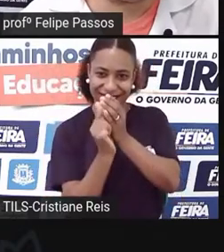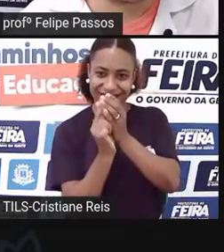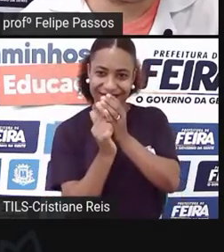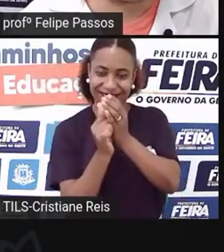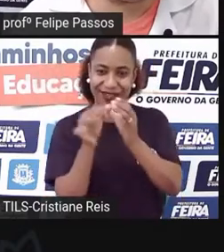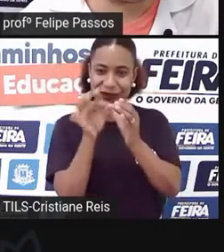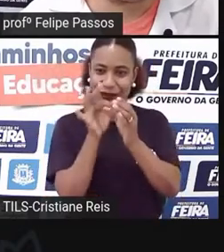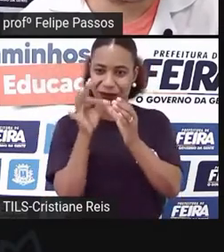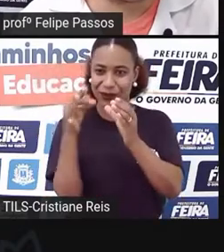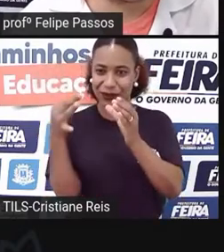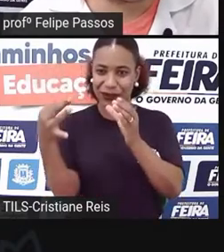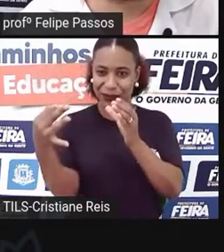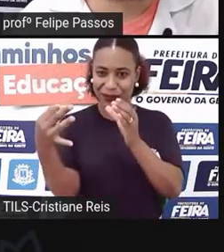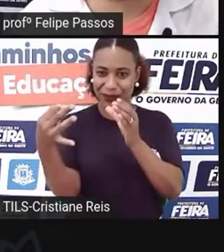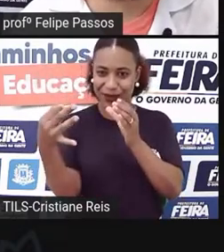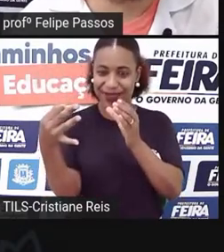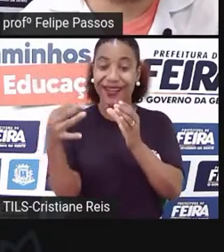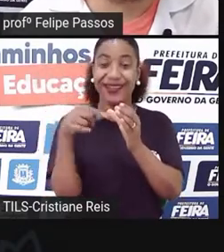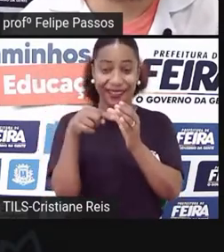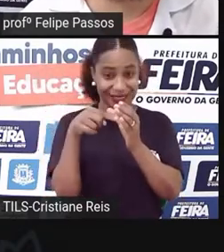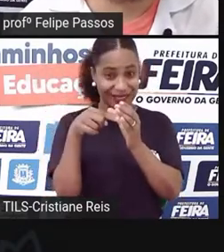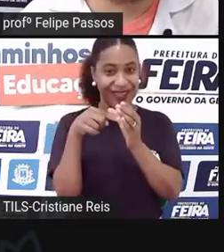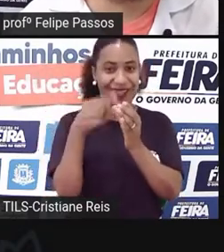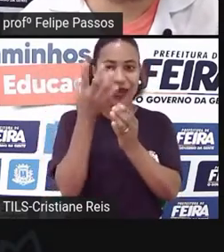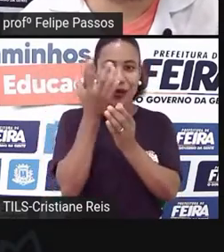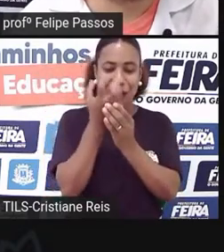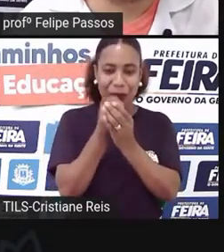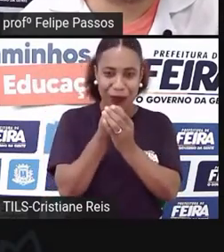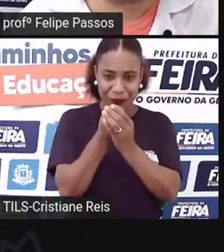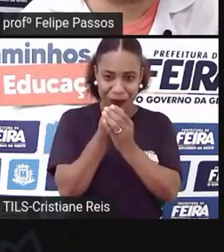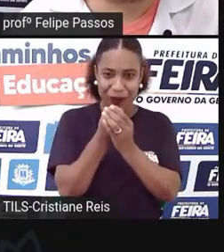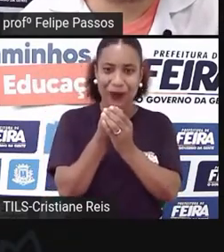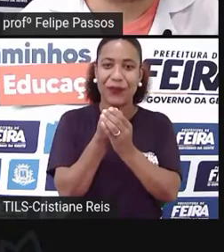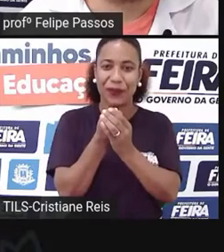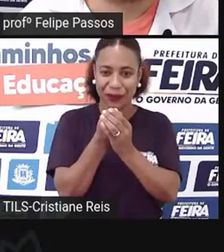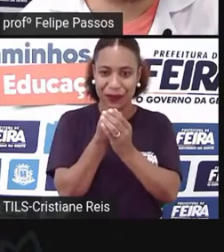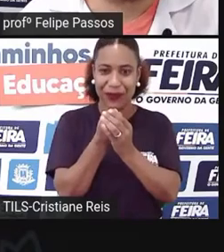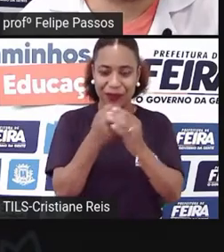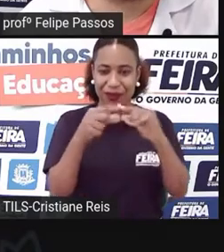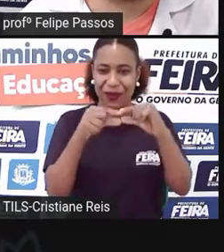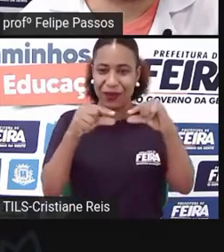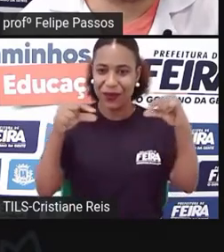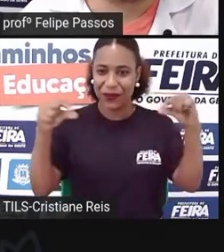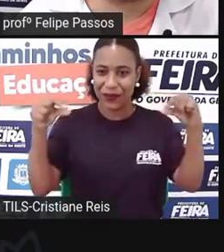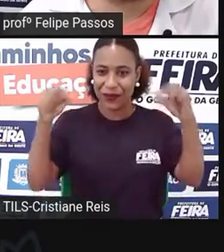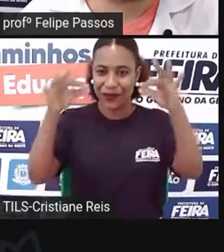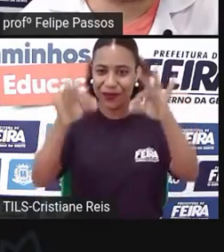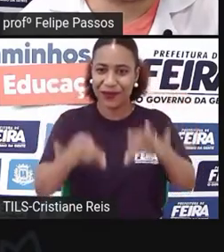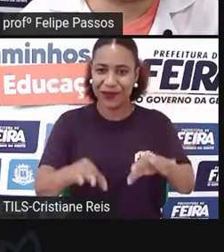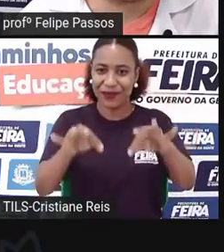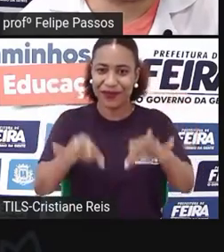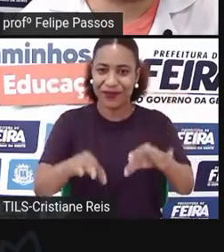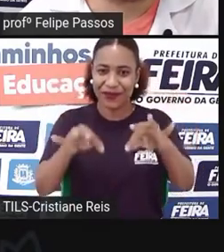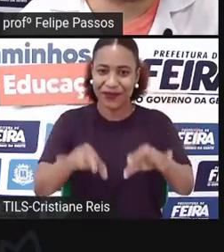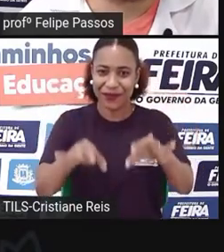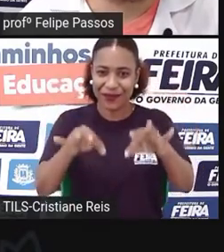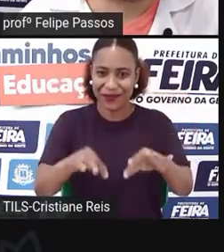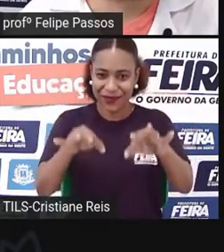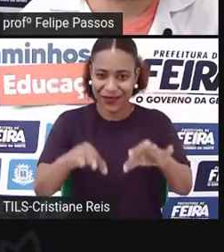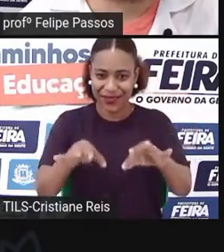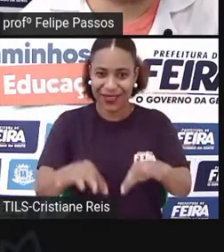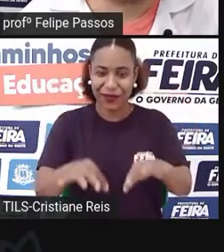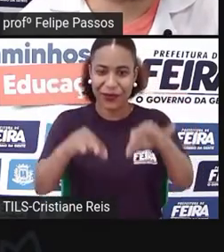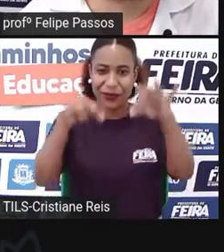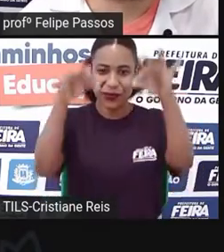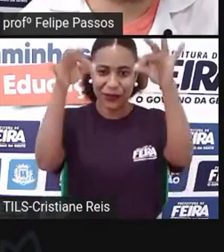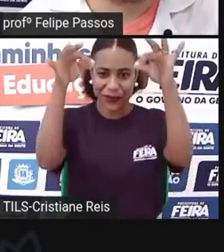e grava a imagem no filme. É assim que funciona. E aí você depois passa o filme, né? Você